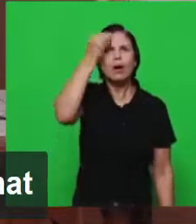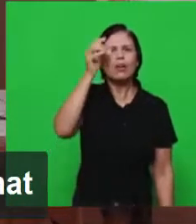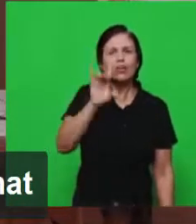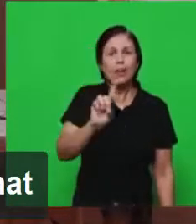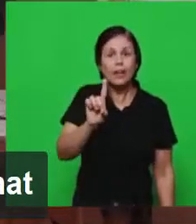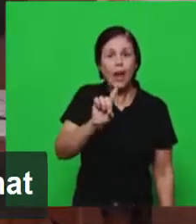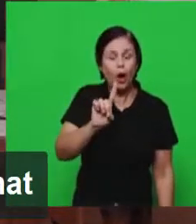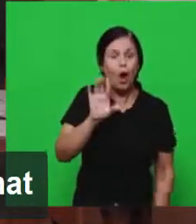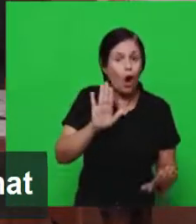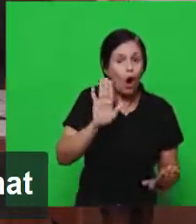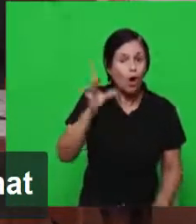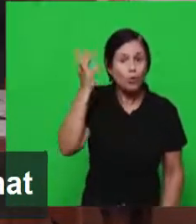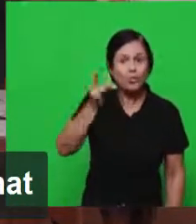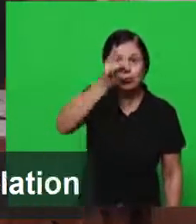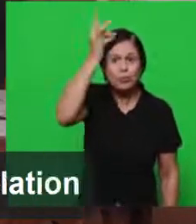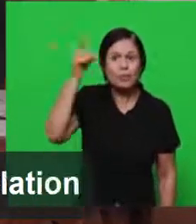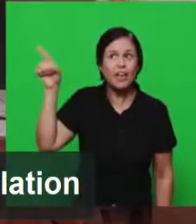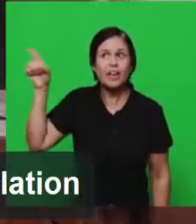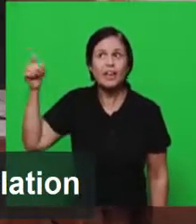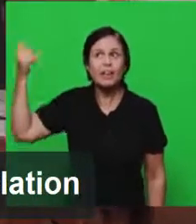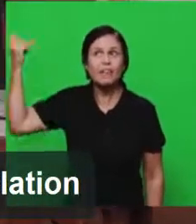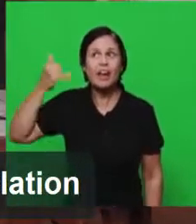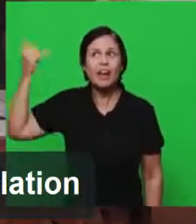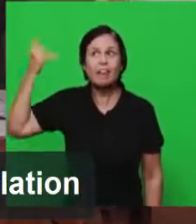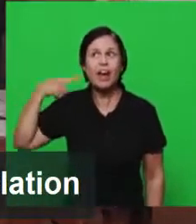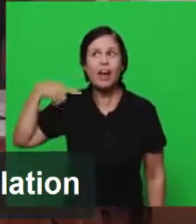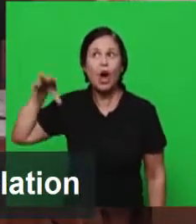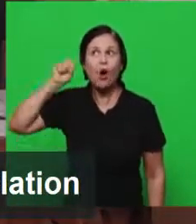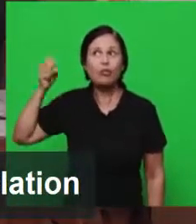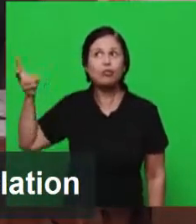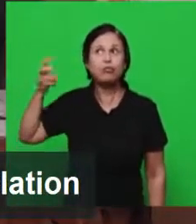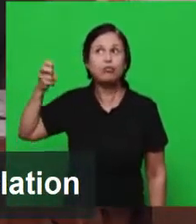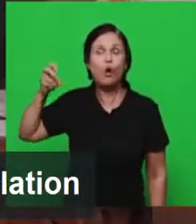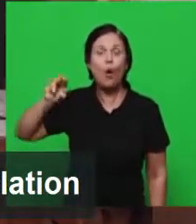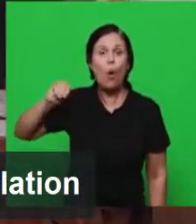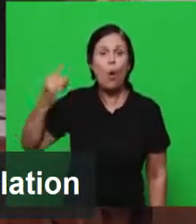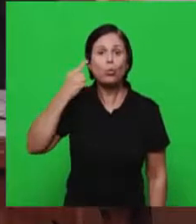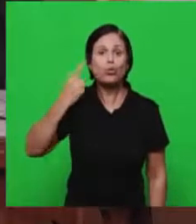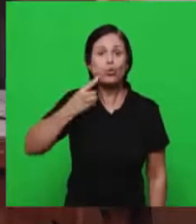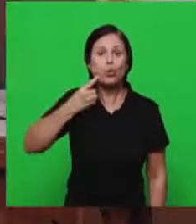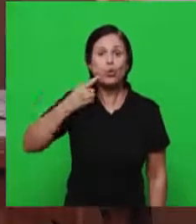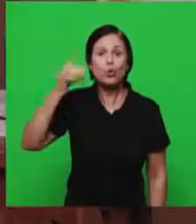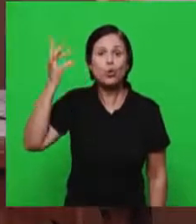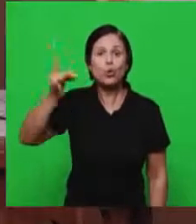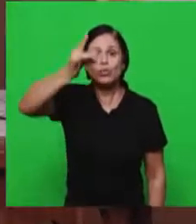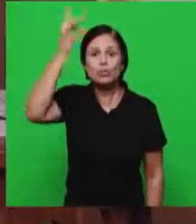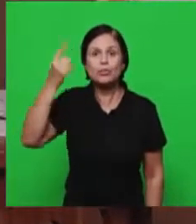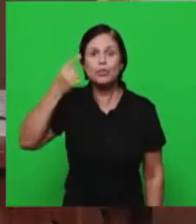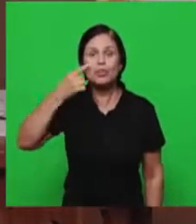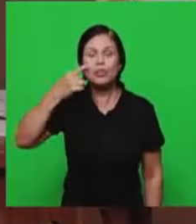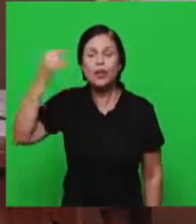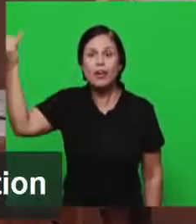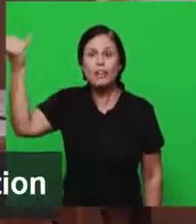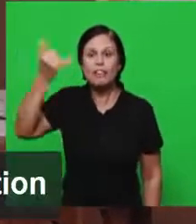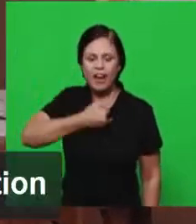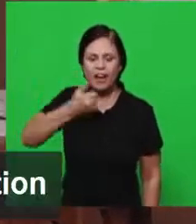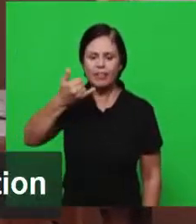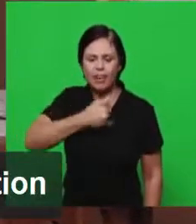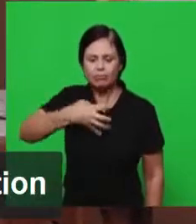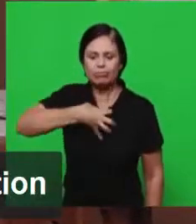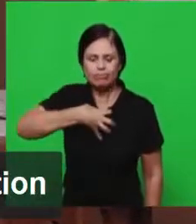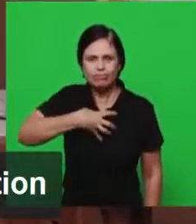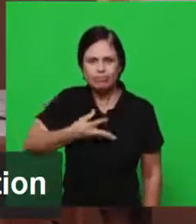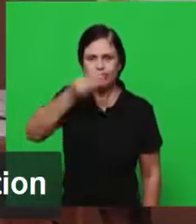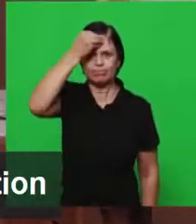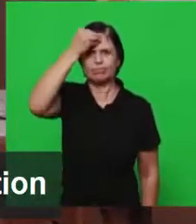ditando e para ouvir o que o Espírito Santo está ditando só por revelação a nossa grande preocupação quando entramos no livro de